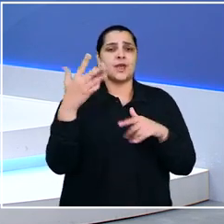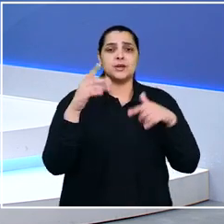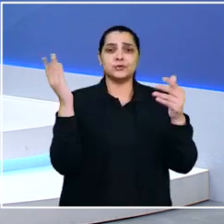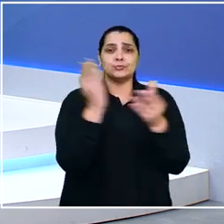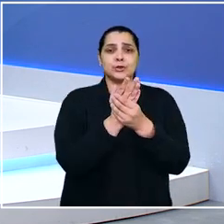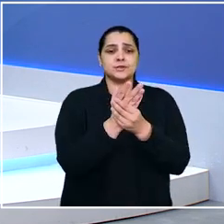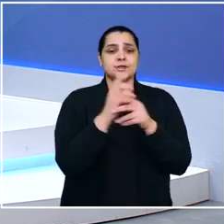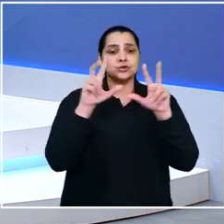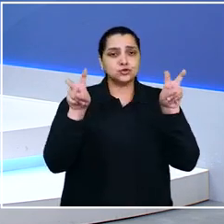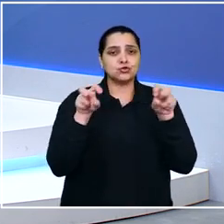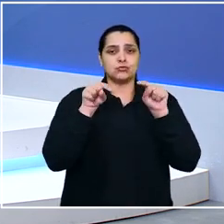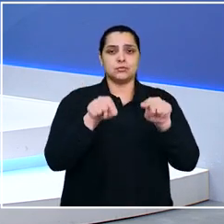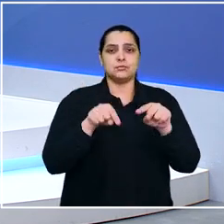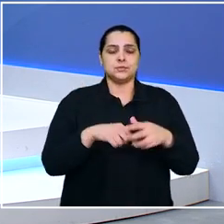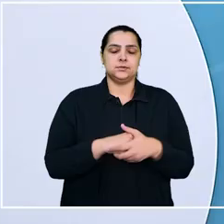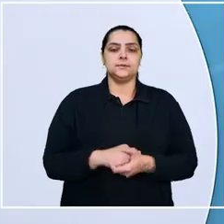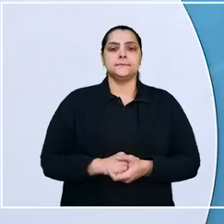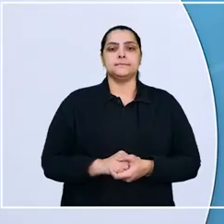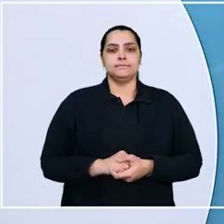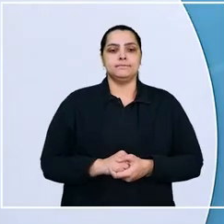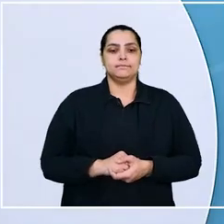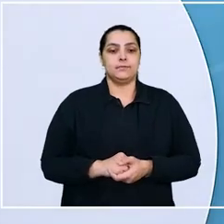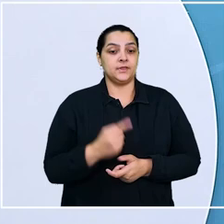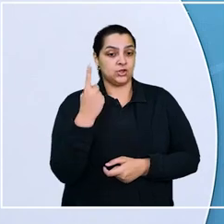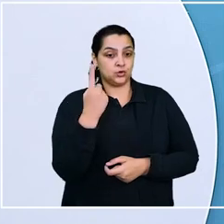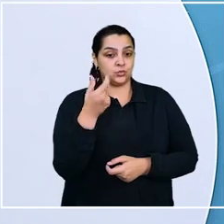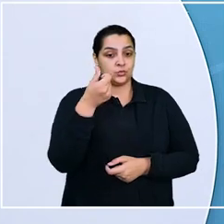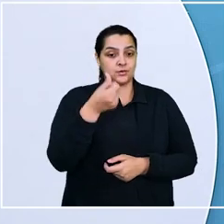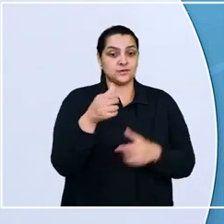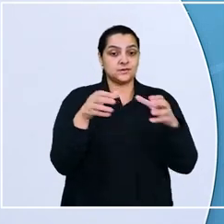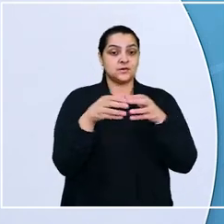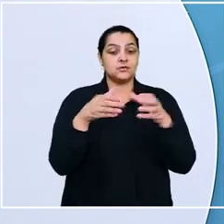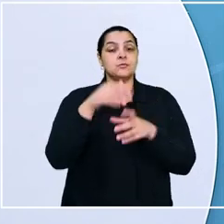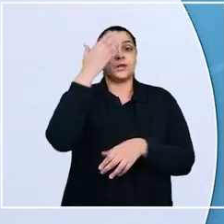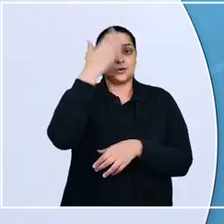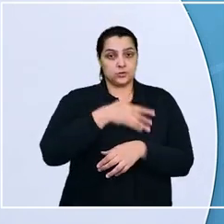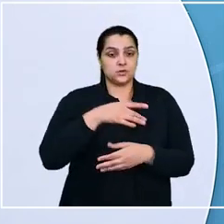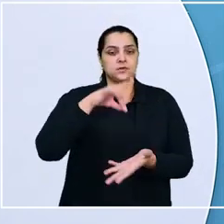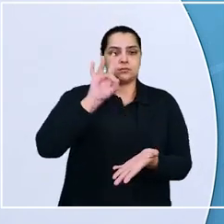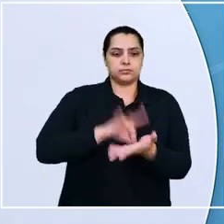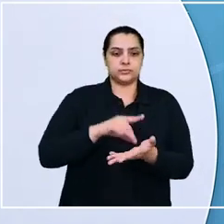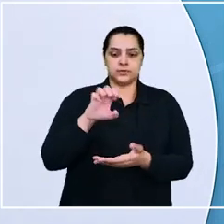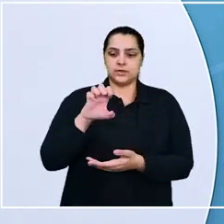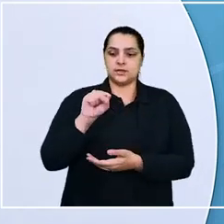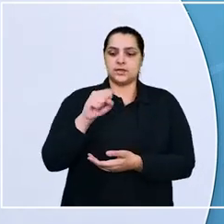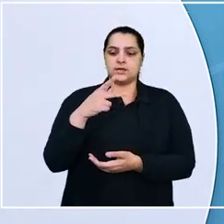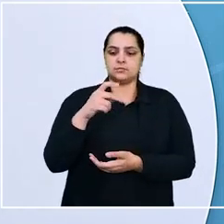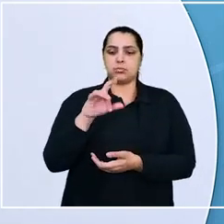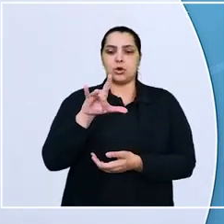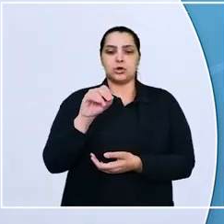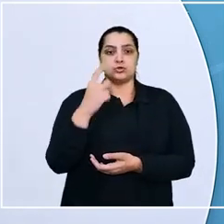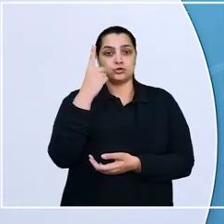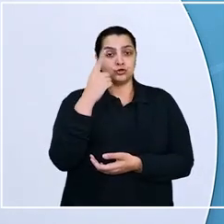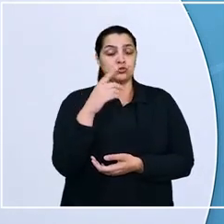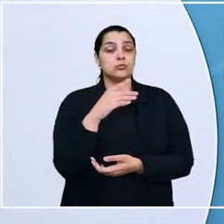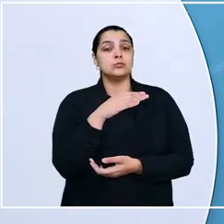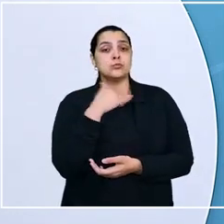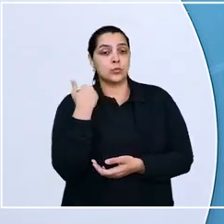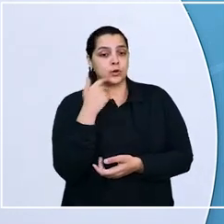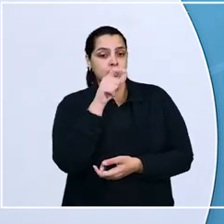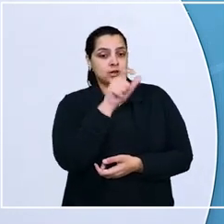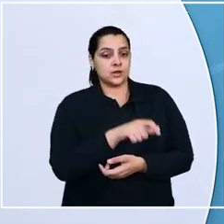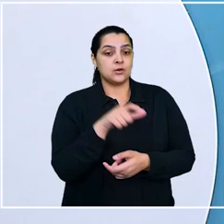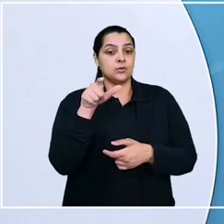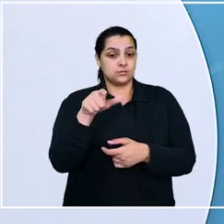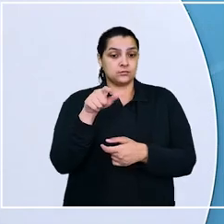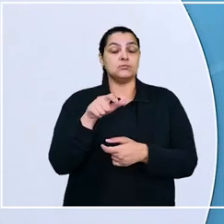processos relacionados às tragédias. Em um deles, a sexta turma reconheceu a legitimidade do espólio de um operador que morreu